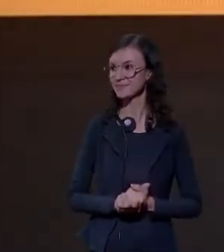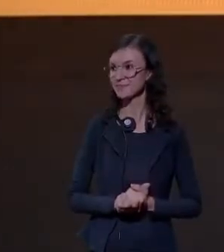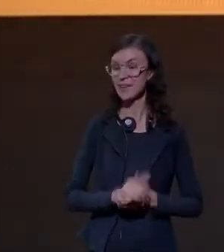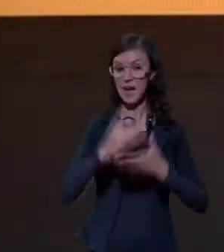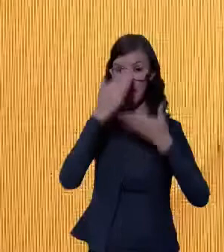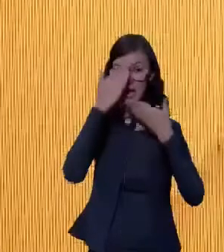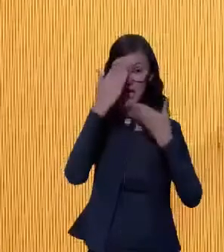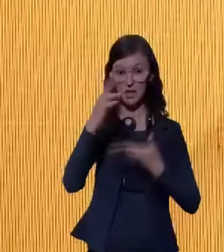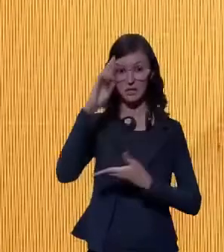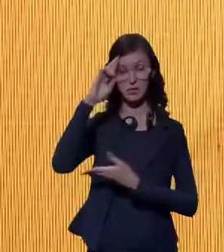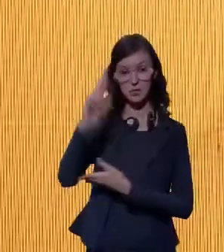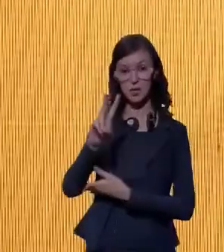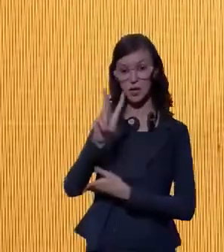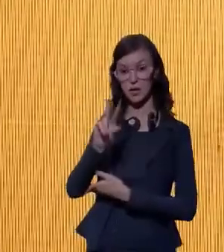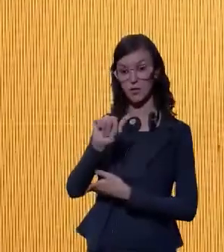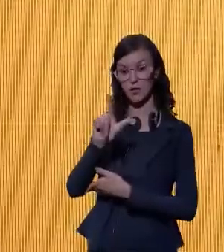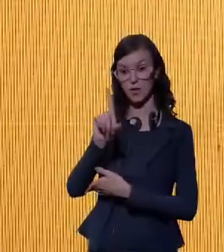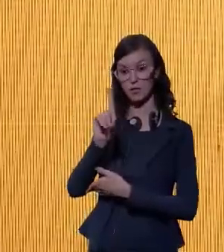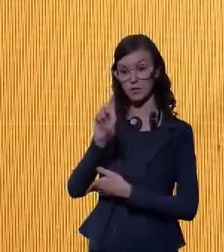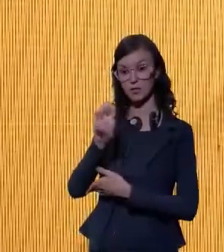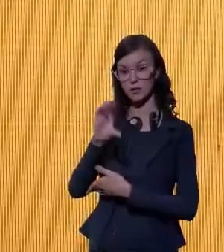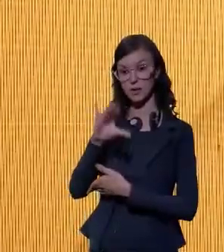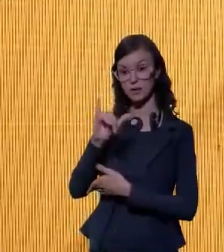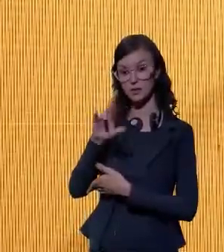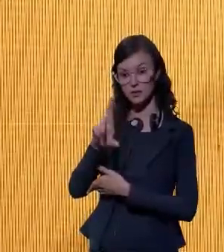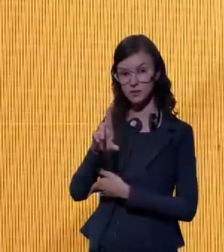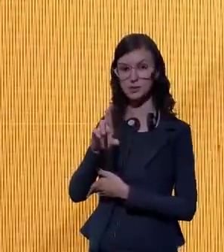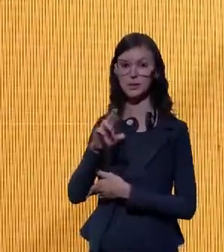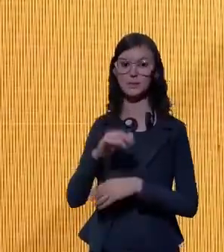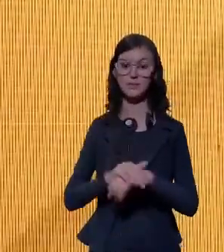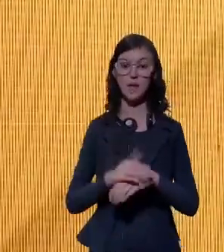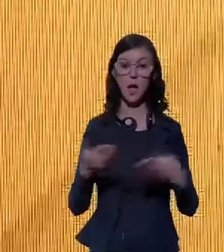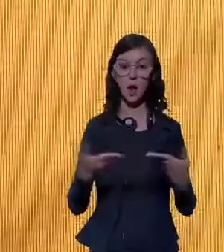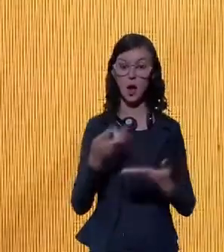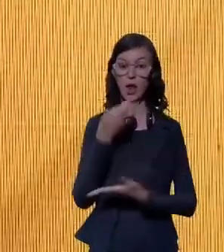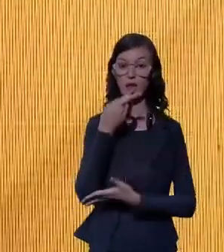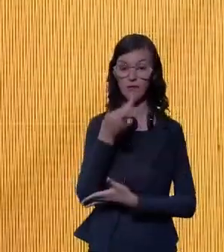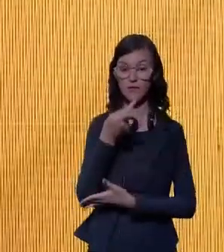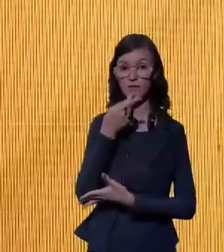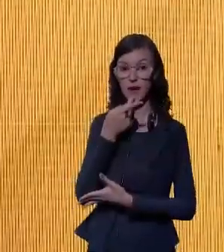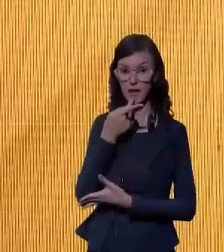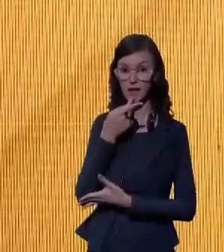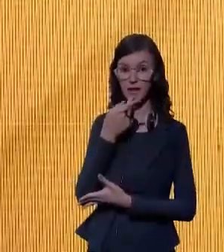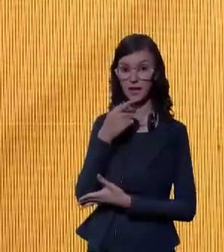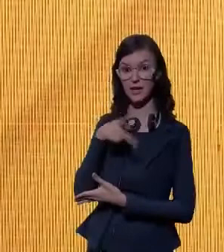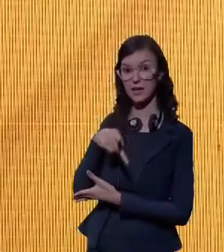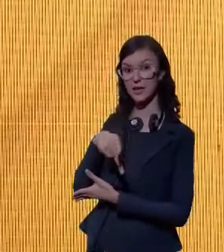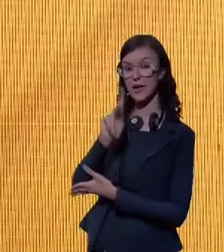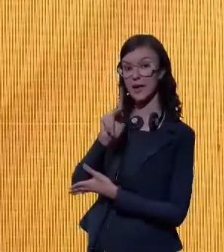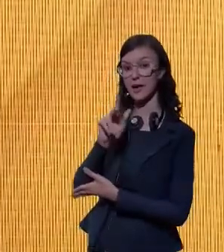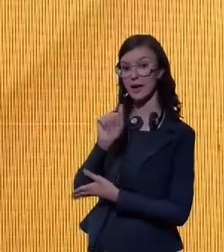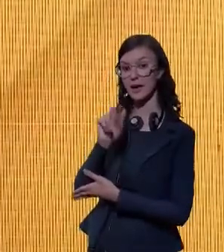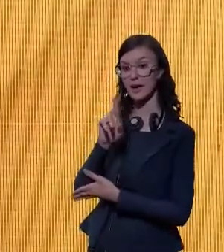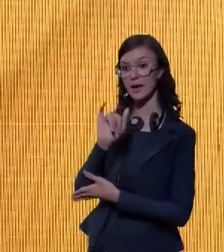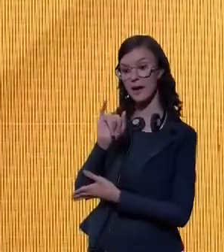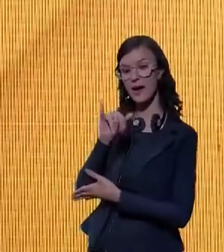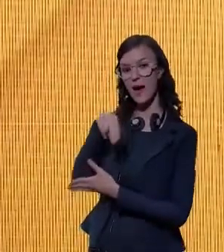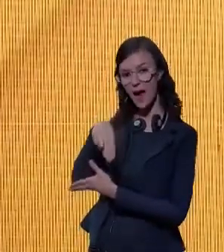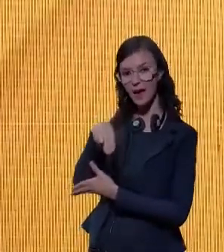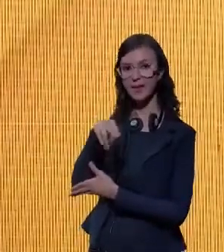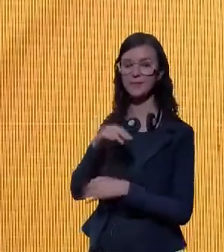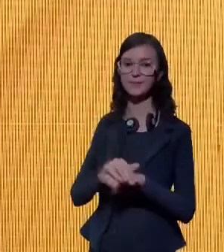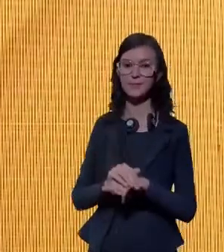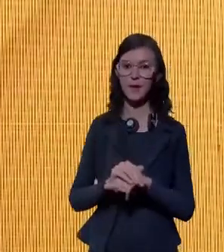Agradeço ao senhor Valdecir Tosi por sua contribuição e passo a palavra para a senhora Karim Vazquez para os seus comentários